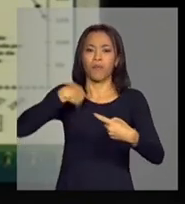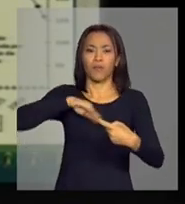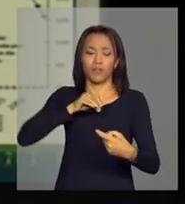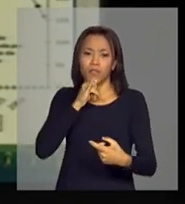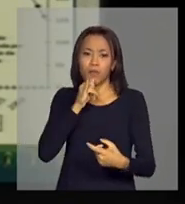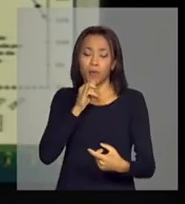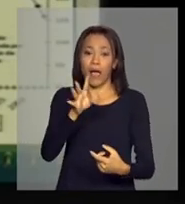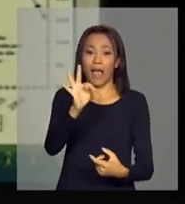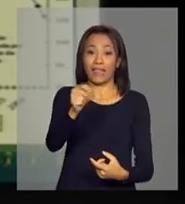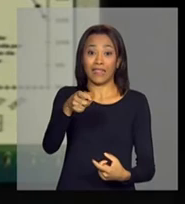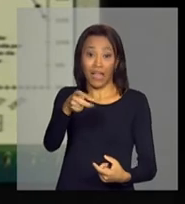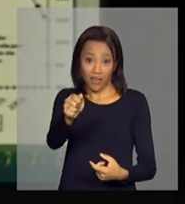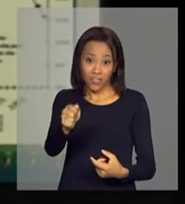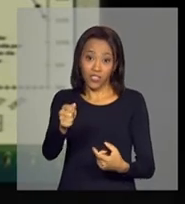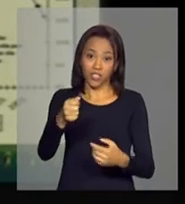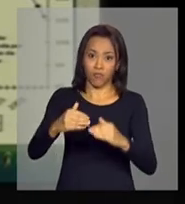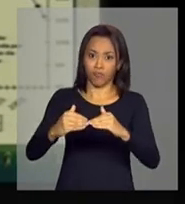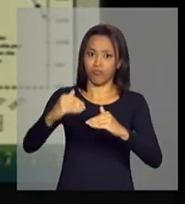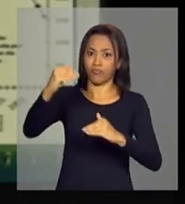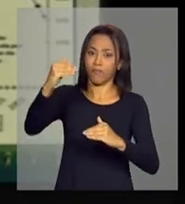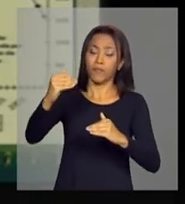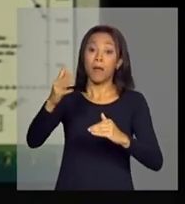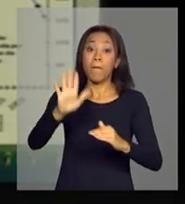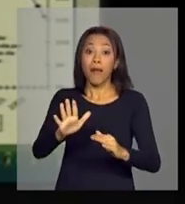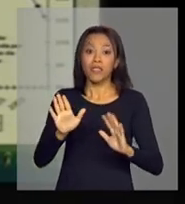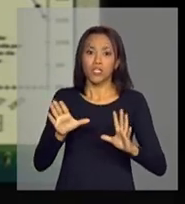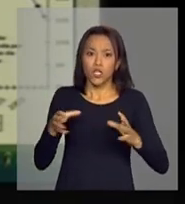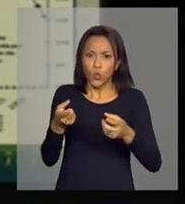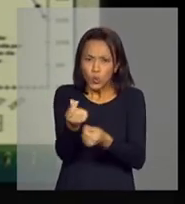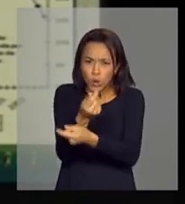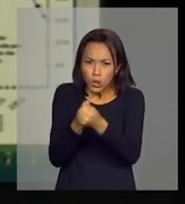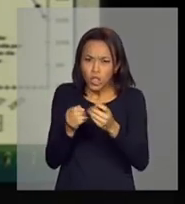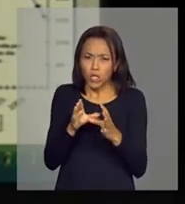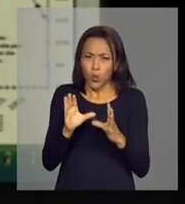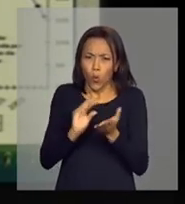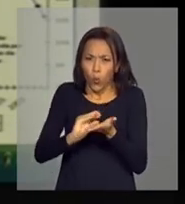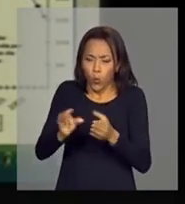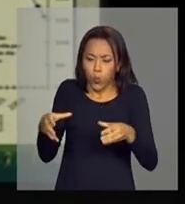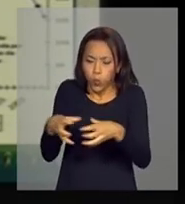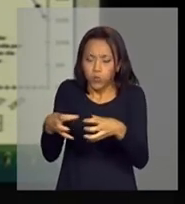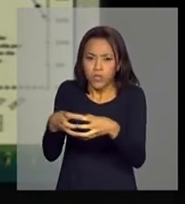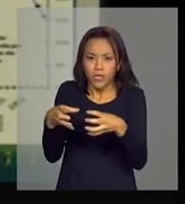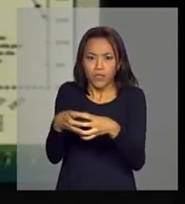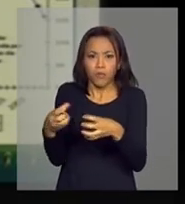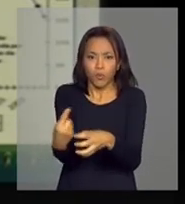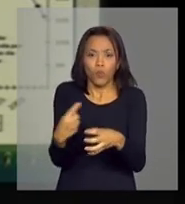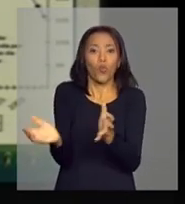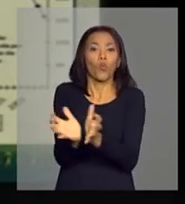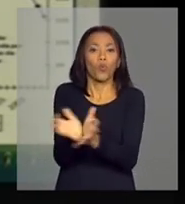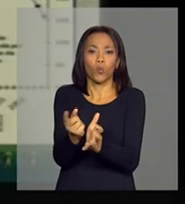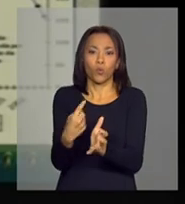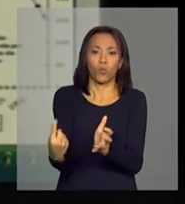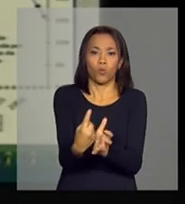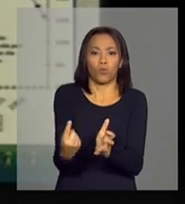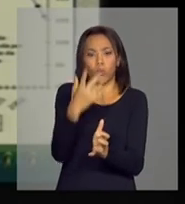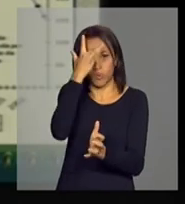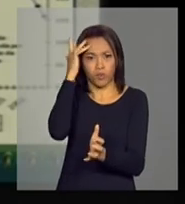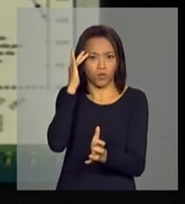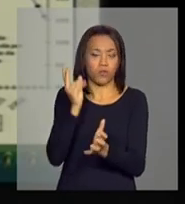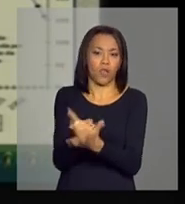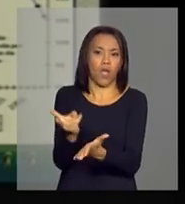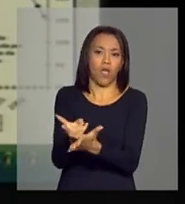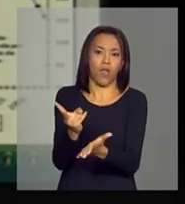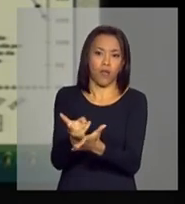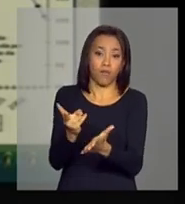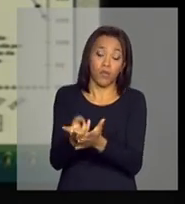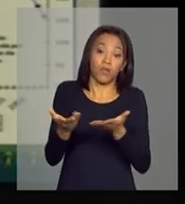extraordinárias, quase chinesas, mas onde a concentração de renda acompanhou, para e passo, todo esse dinamismo. Pela primeira vez na